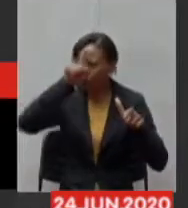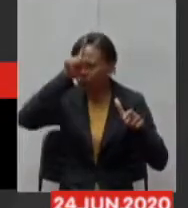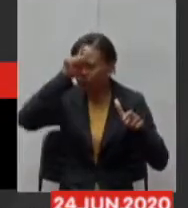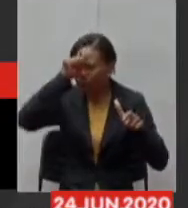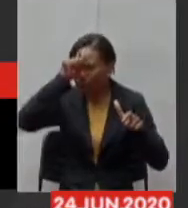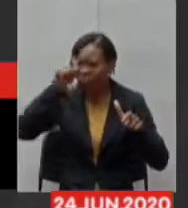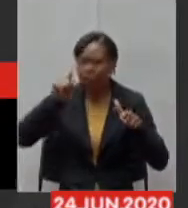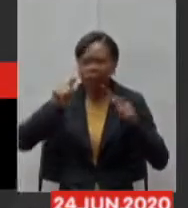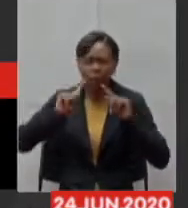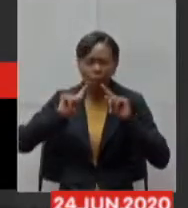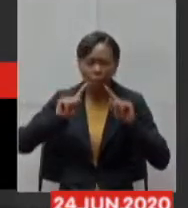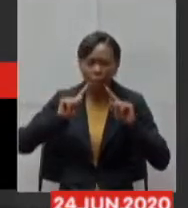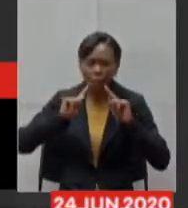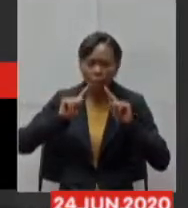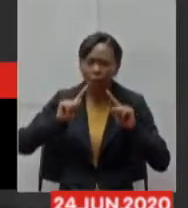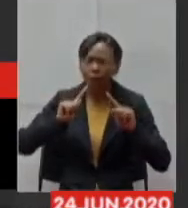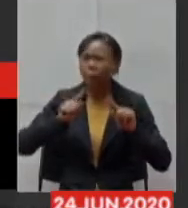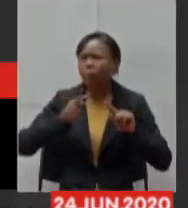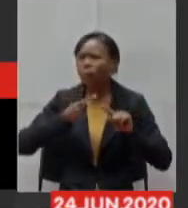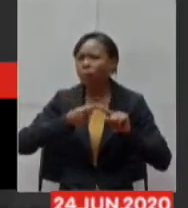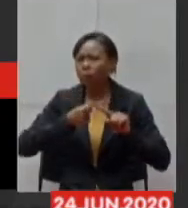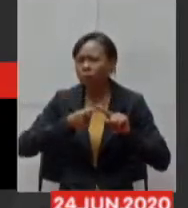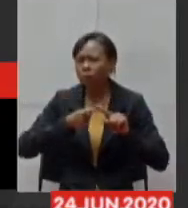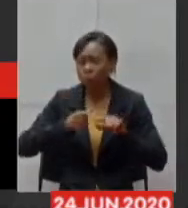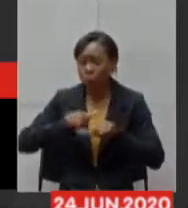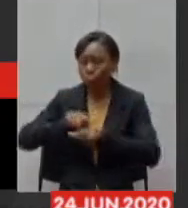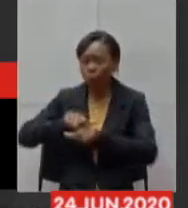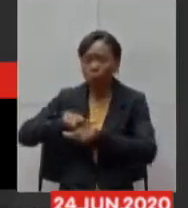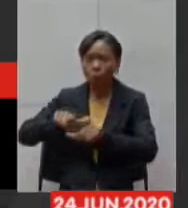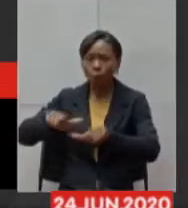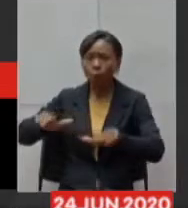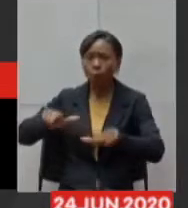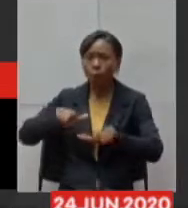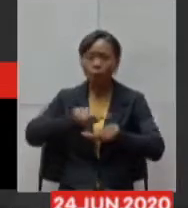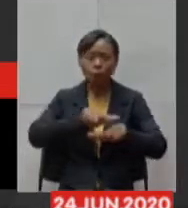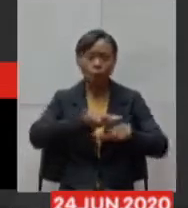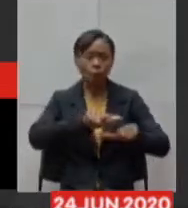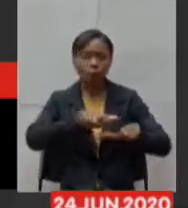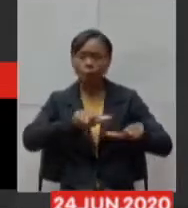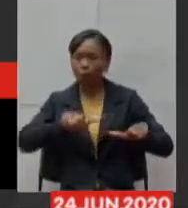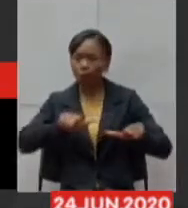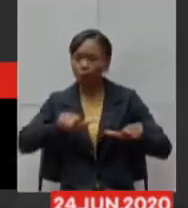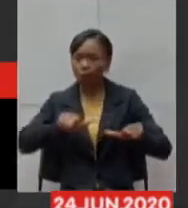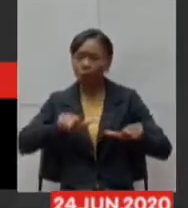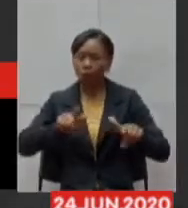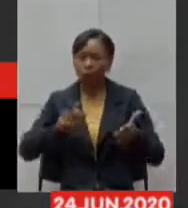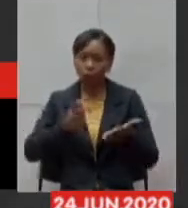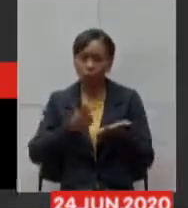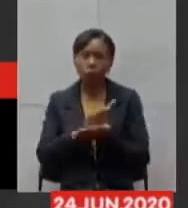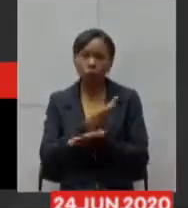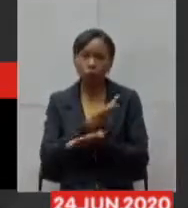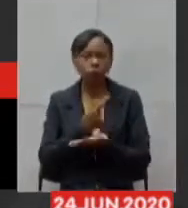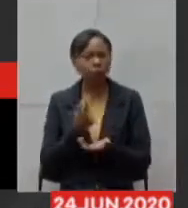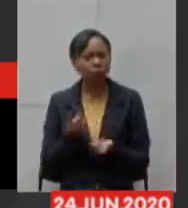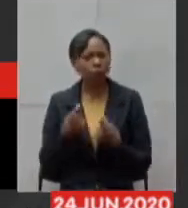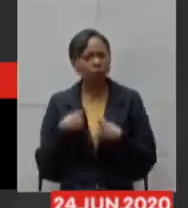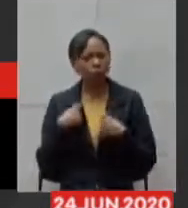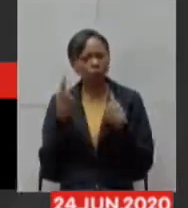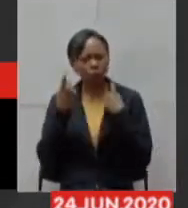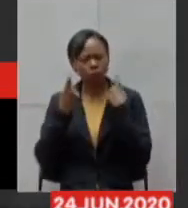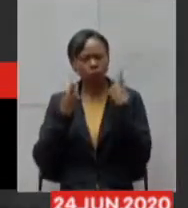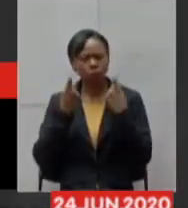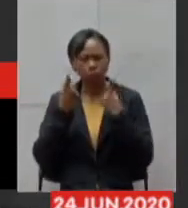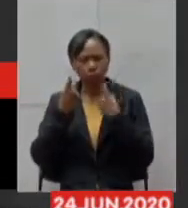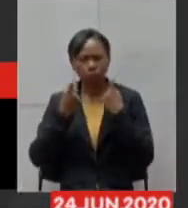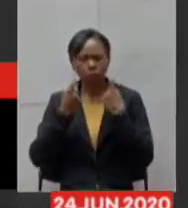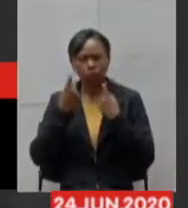estavam extremamente vazios que não estavam conseguindo faturar e isso de uma certa forma até nos preocupou por causa